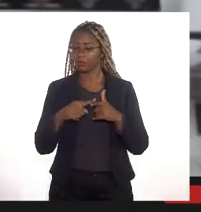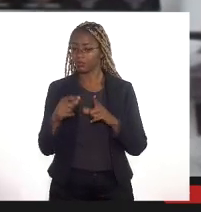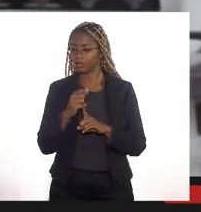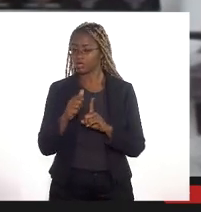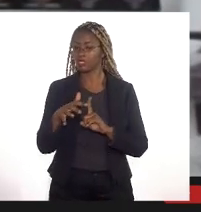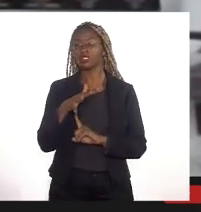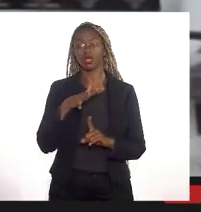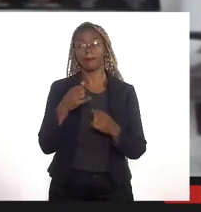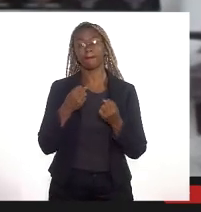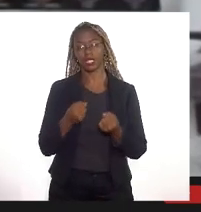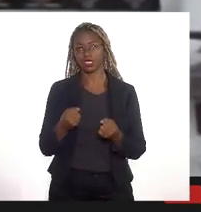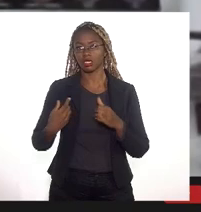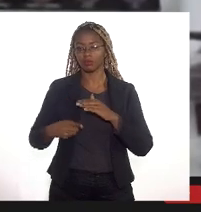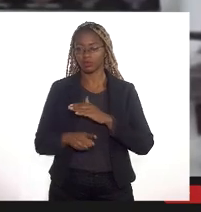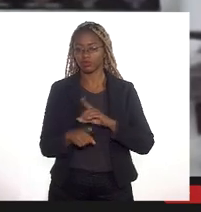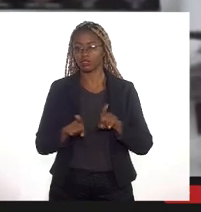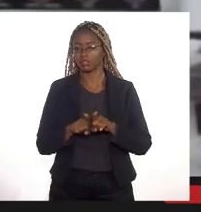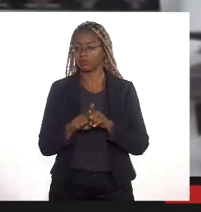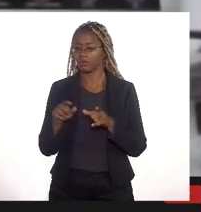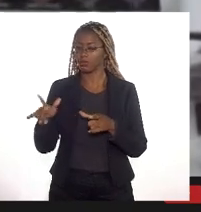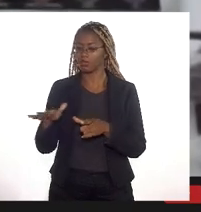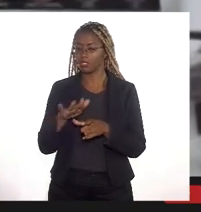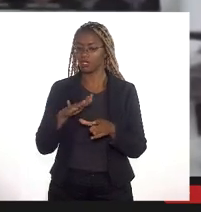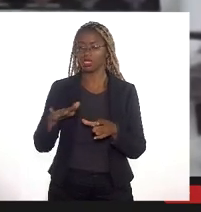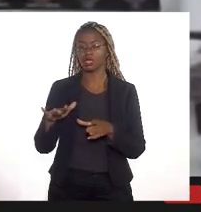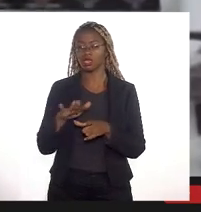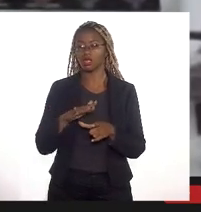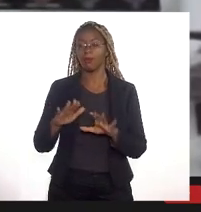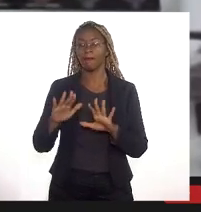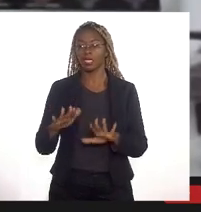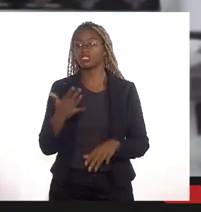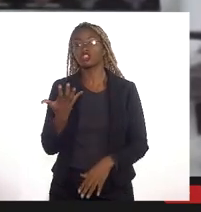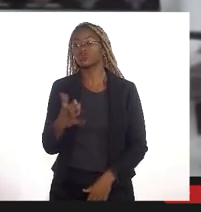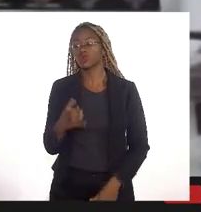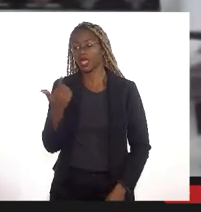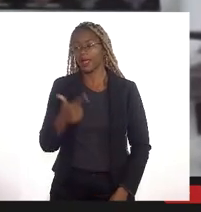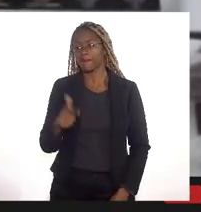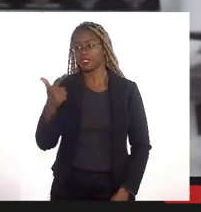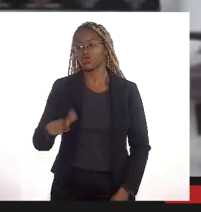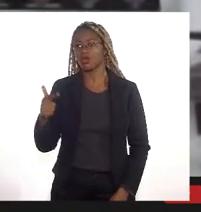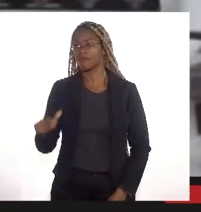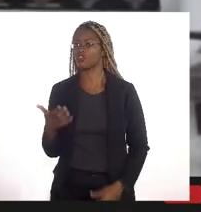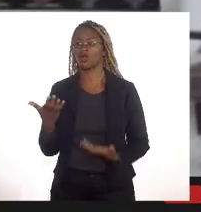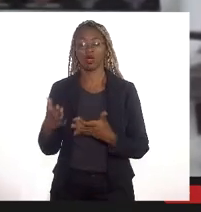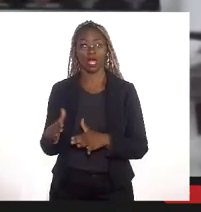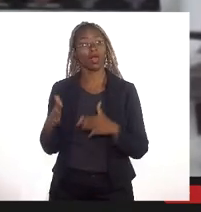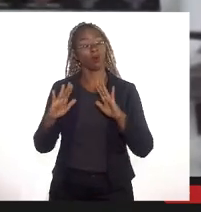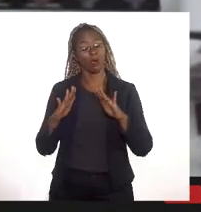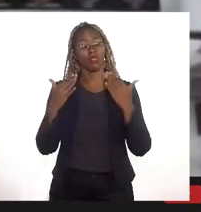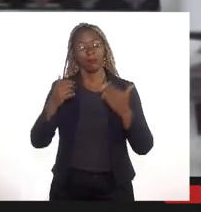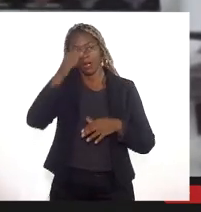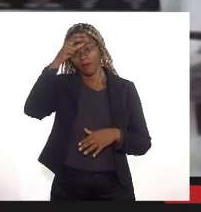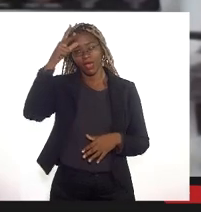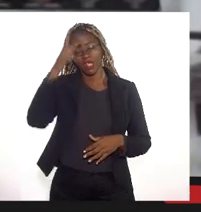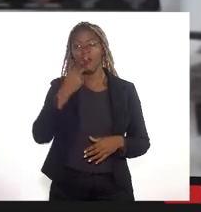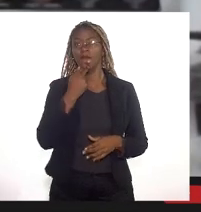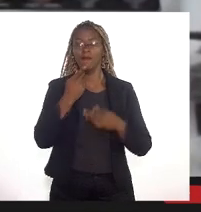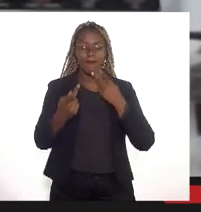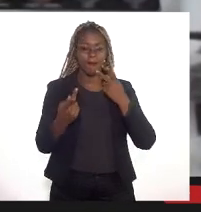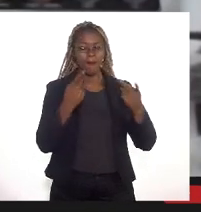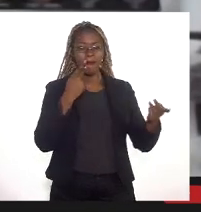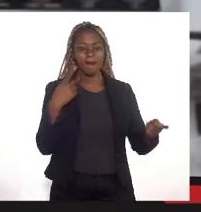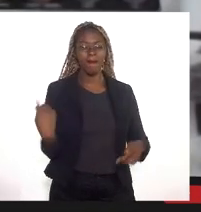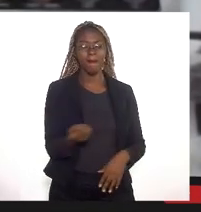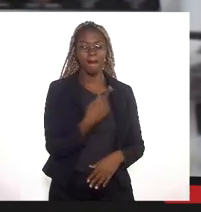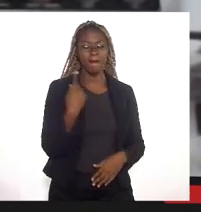muito grande e um problema ambiental também muito grande porque a gente não quer deixar se repetir então quando a prefeitura fala que a gente quer que a gente